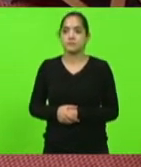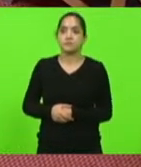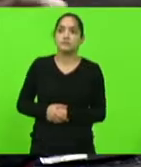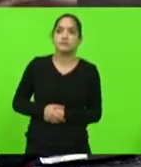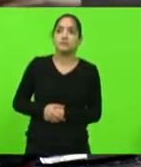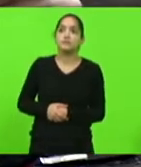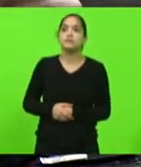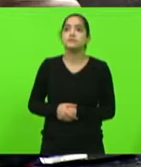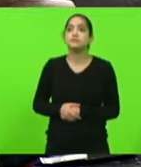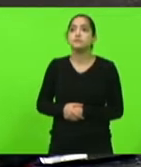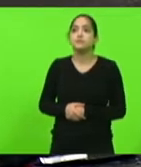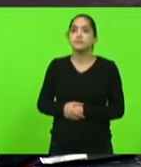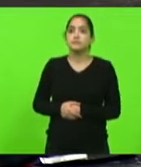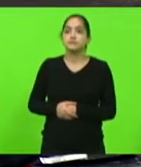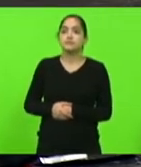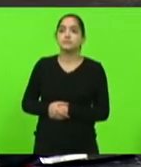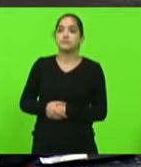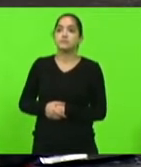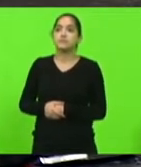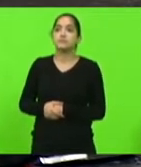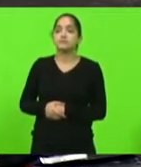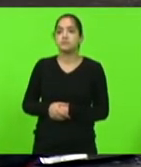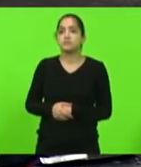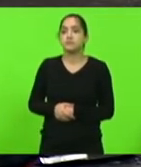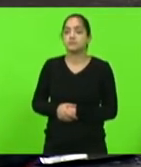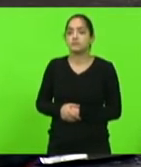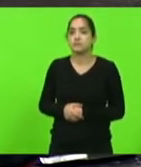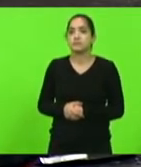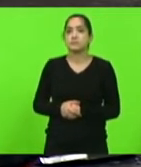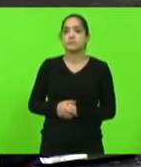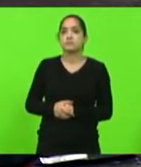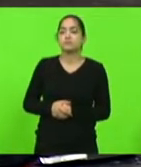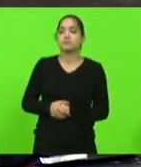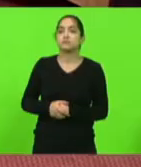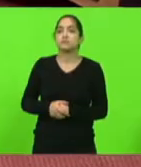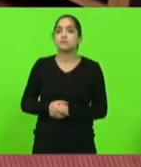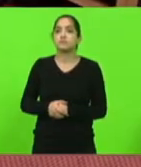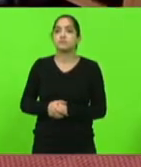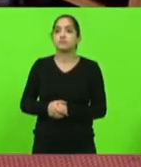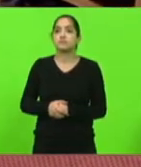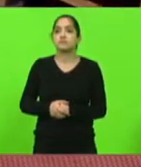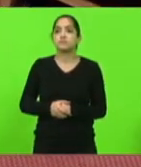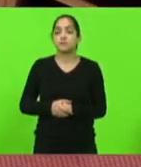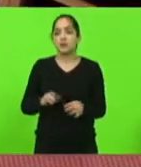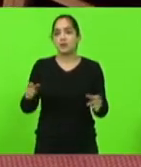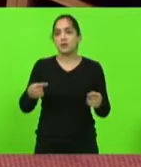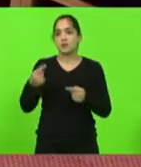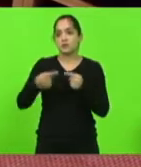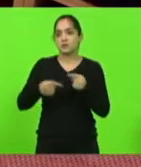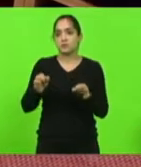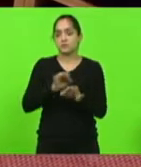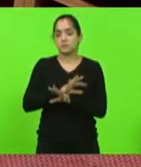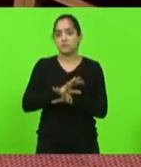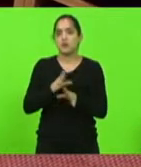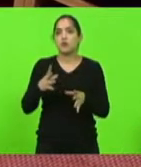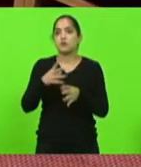Foi o que eu disse. Nos próximos meses, ela não terminou ainda. Foi o que eu disse. Cerrada a discussão, colho o resultado.